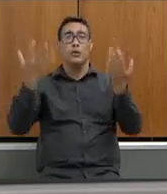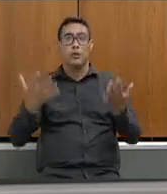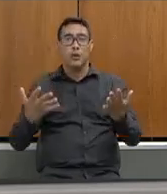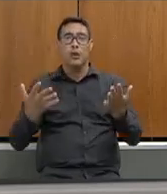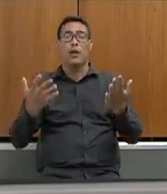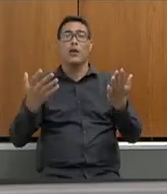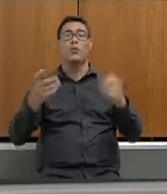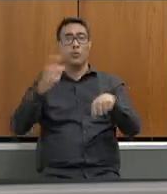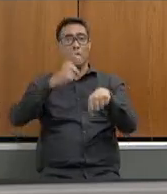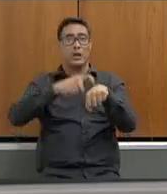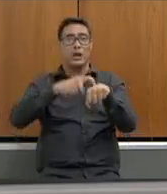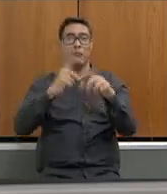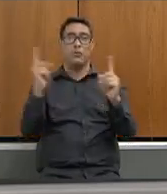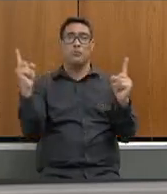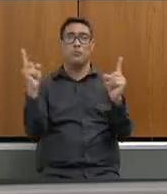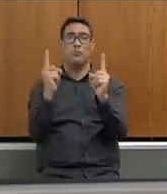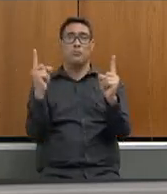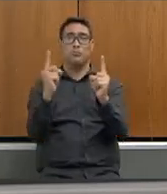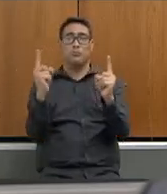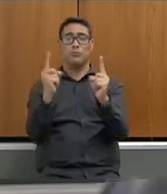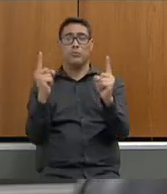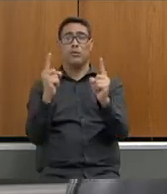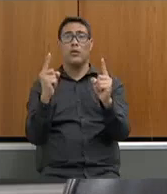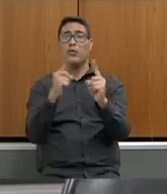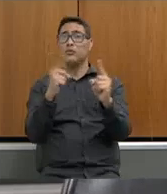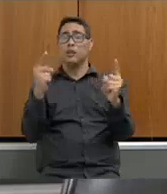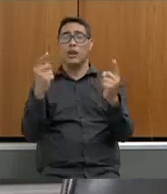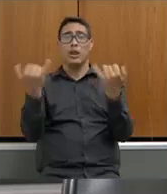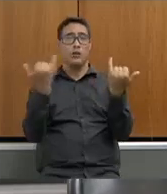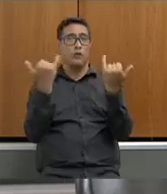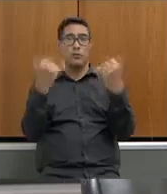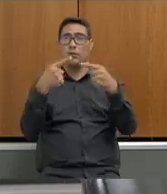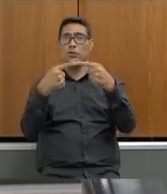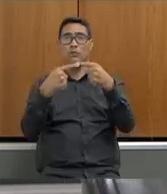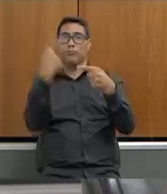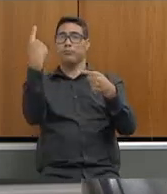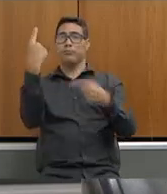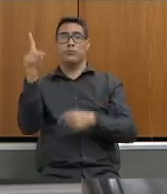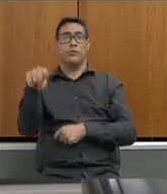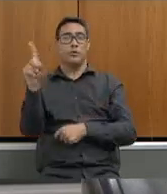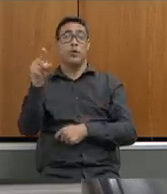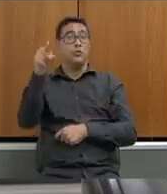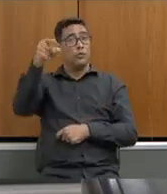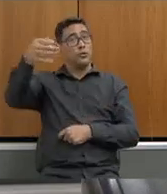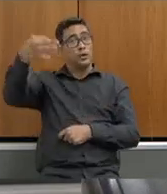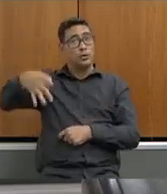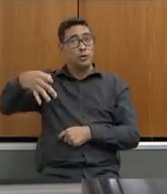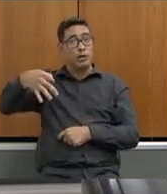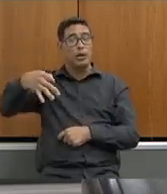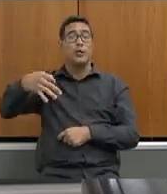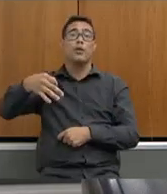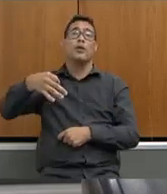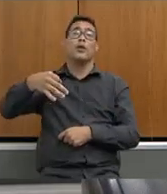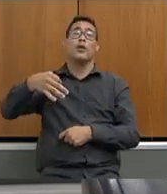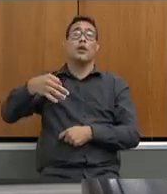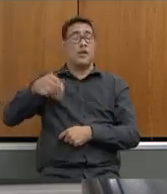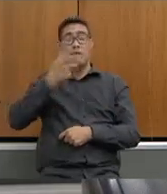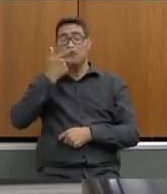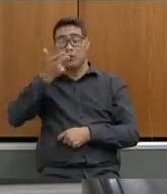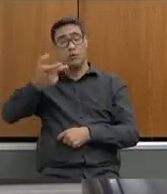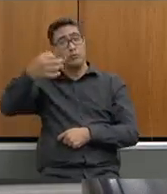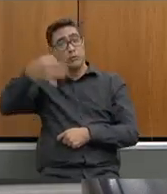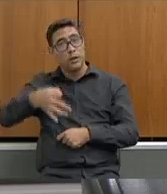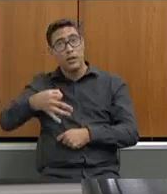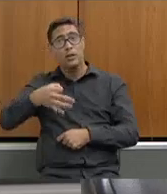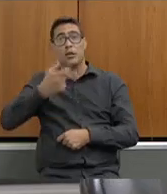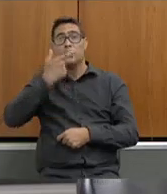espaço temporal o senhor não existe informações justocidas o senhor está correto esses dois números foram ditos e